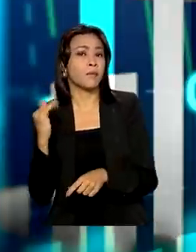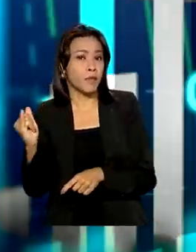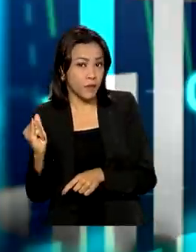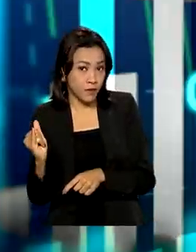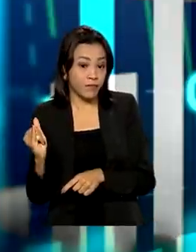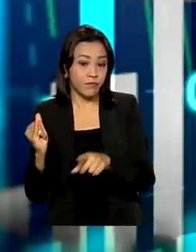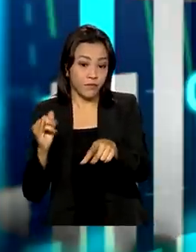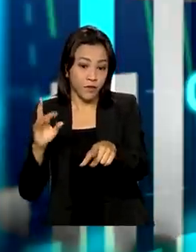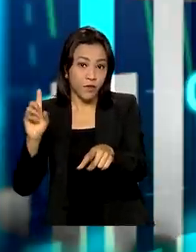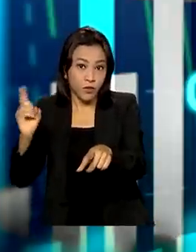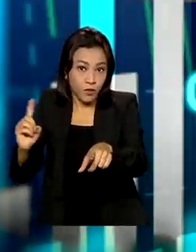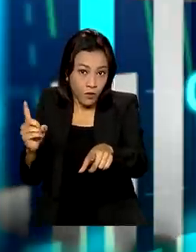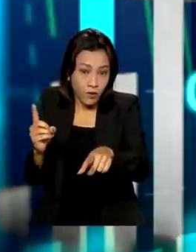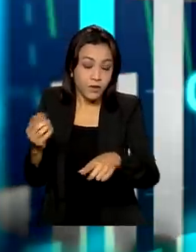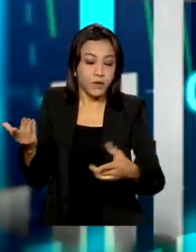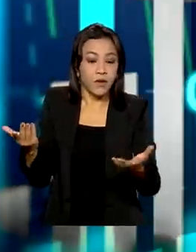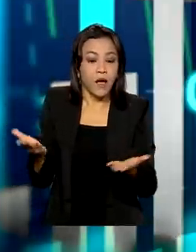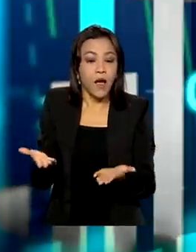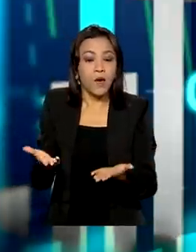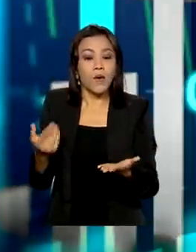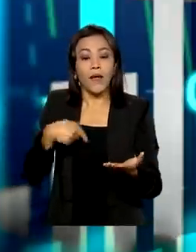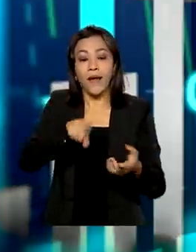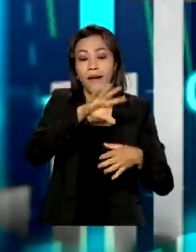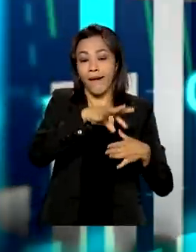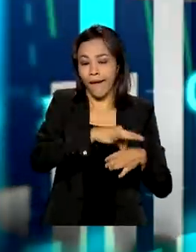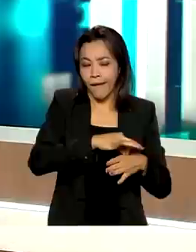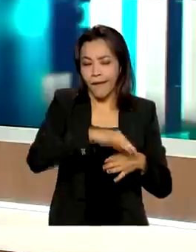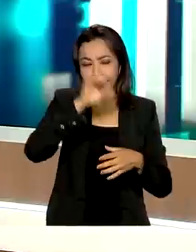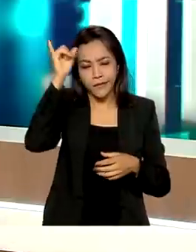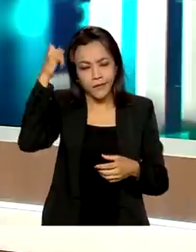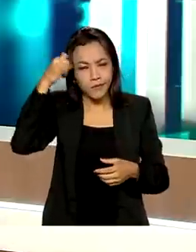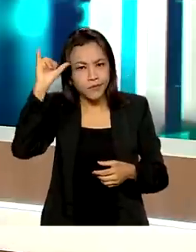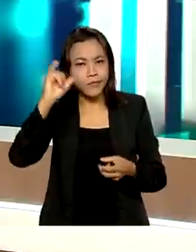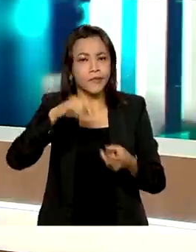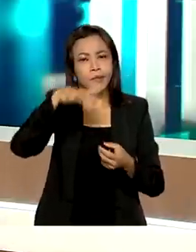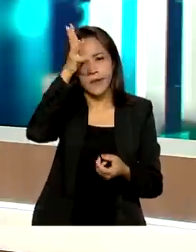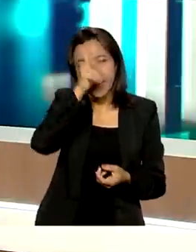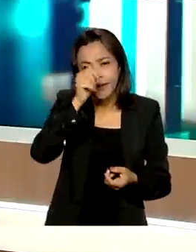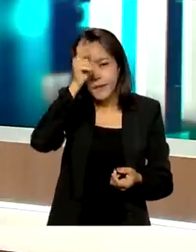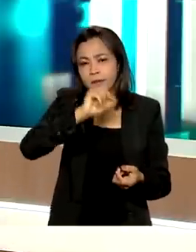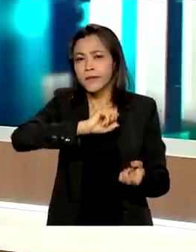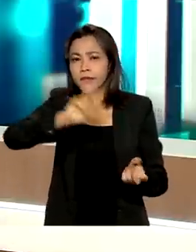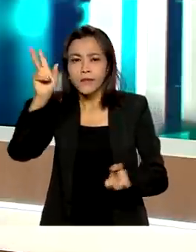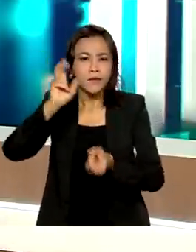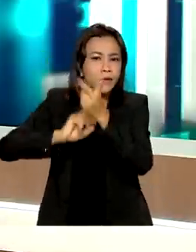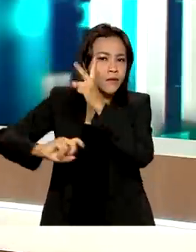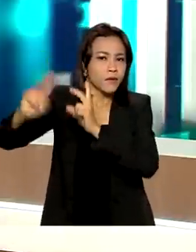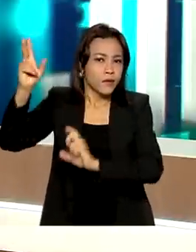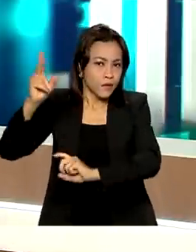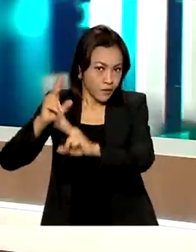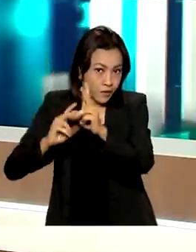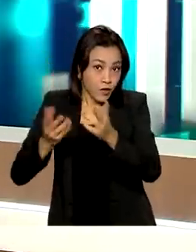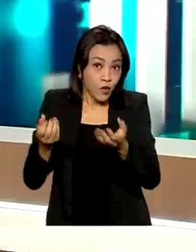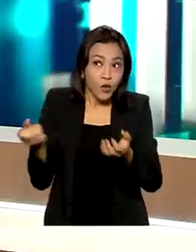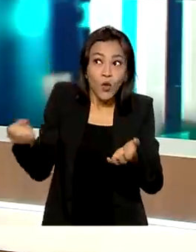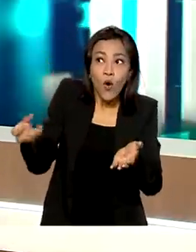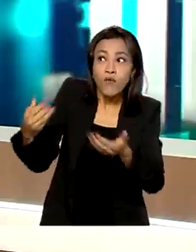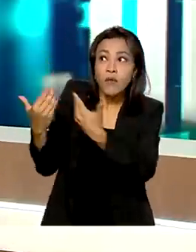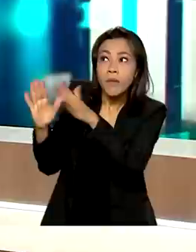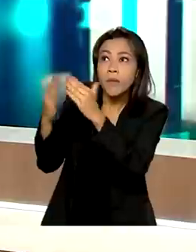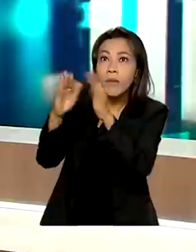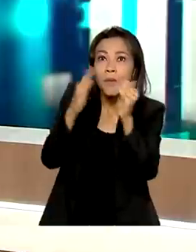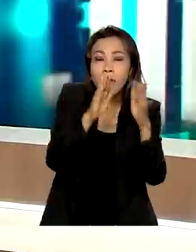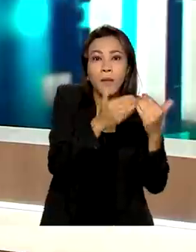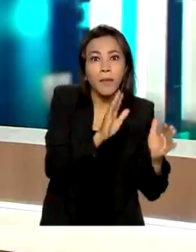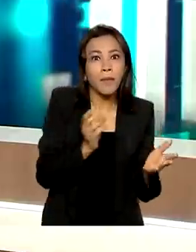,8. Os novos destaques agora são carne bovina, carne de aves, que tem crescido cada vez mais, conquistando também novos mercados. E,